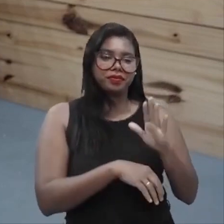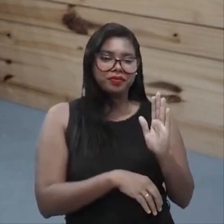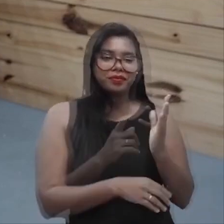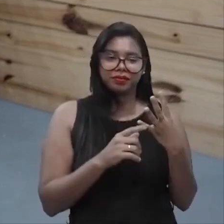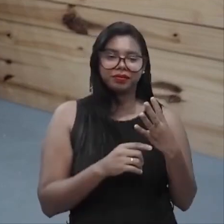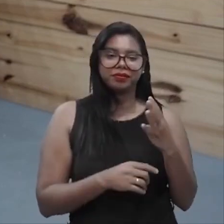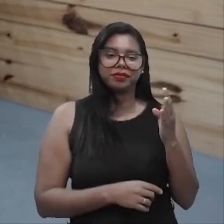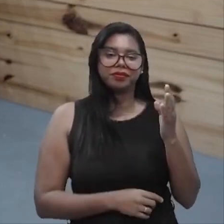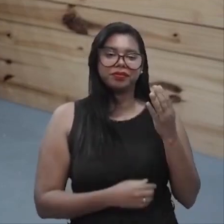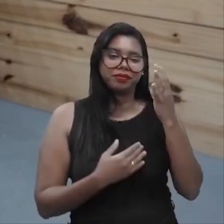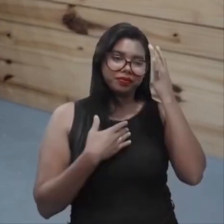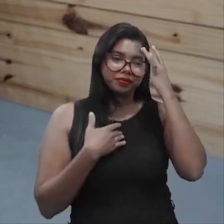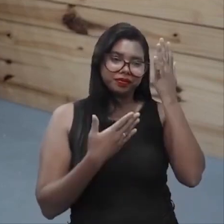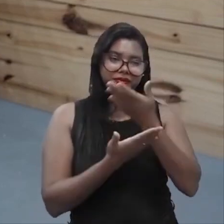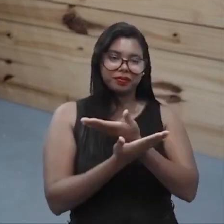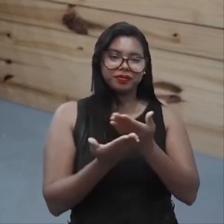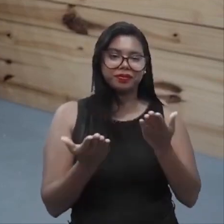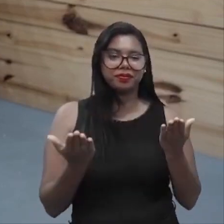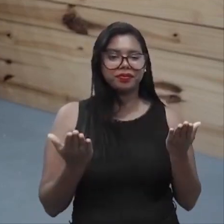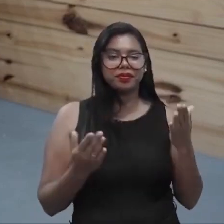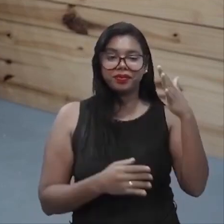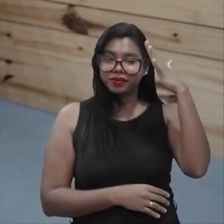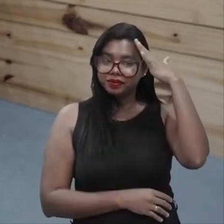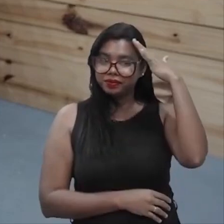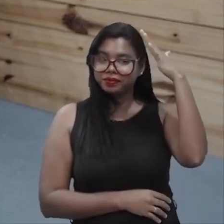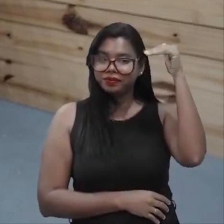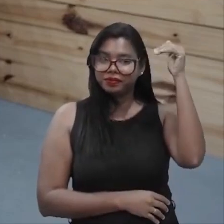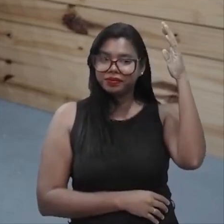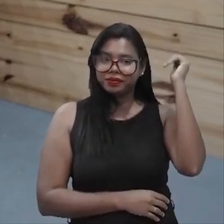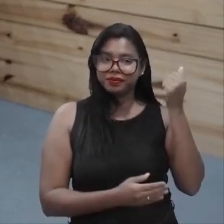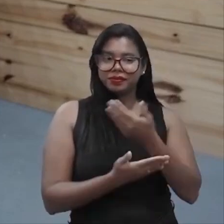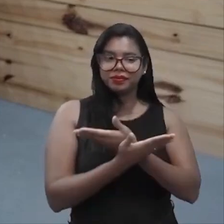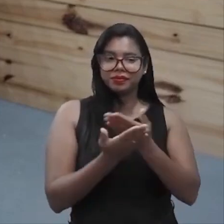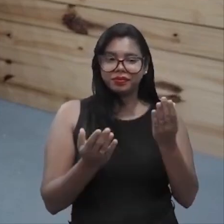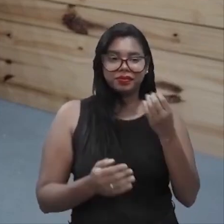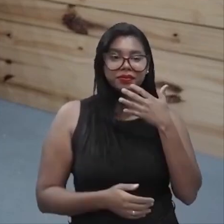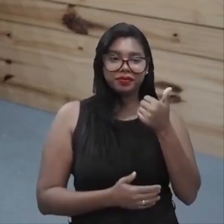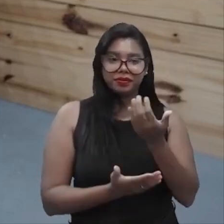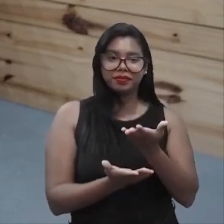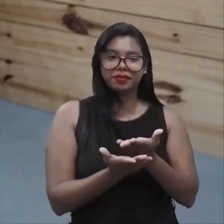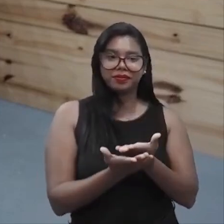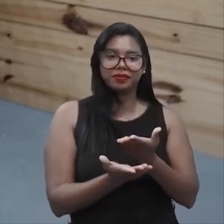encontro. Obrigada, pessoal. Sucesso para vocês. Bons estudos.